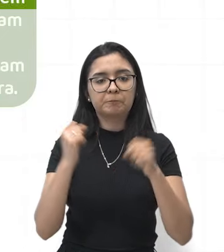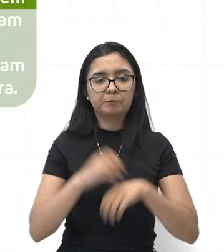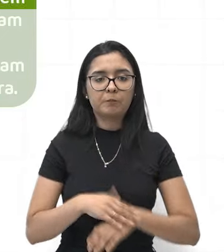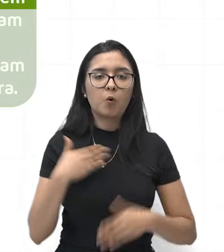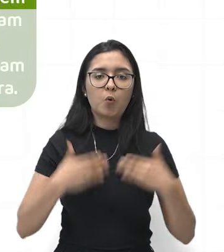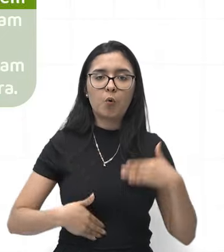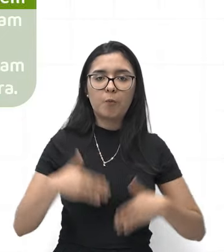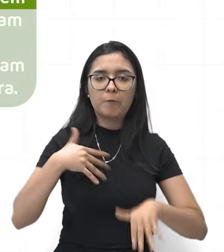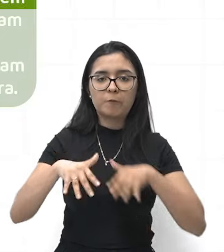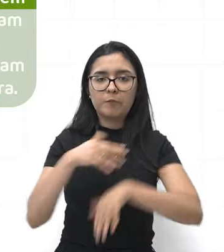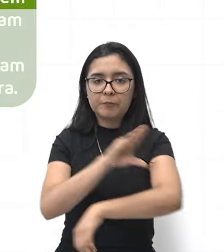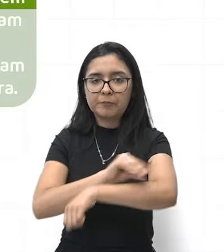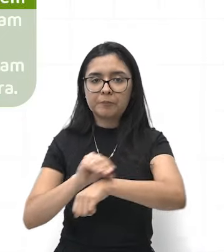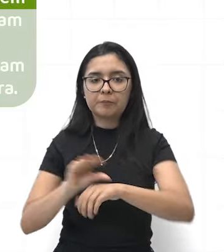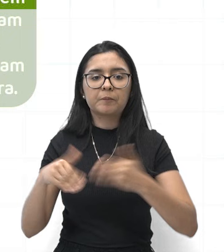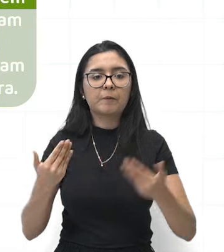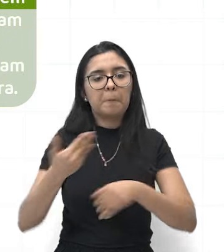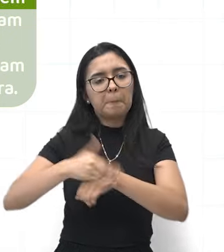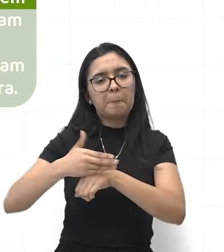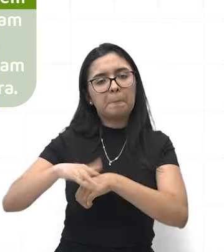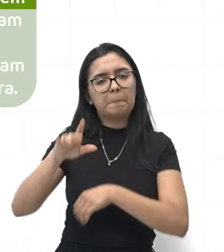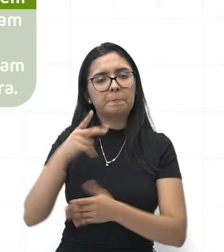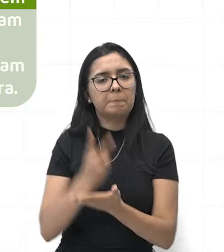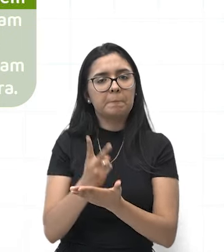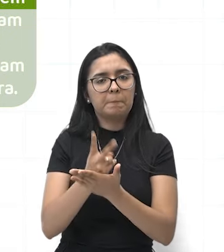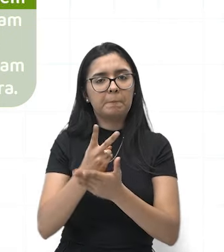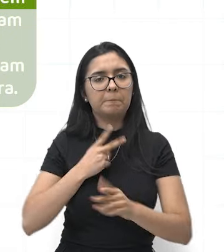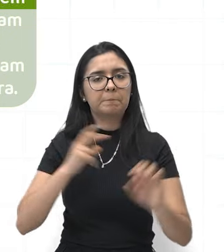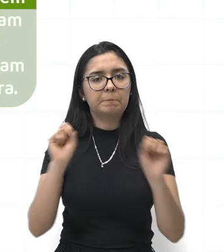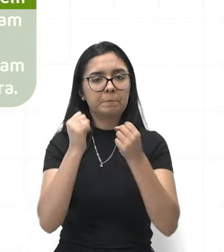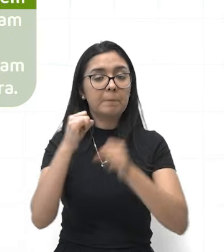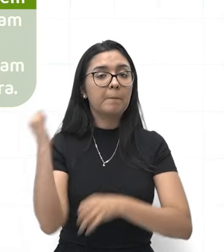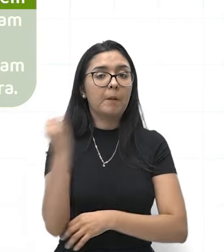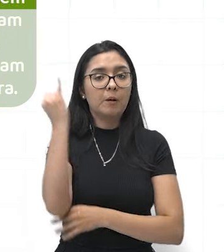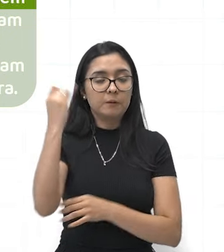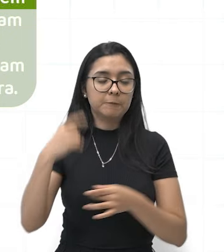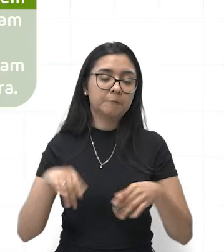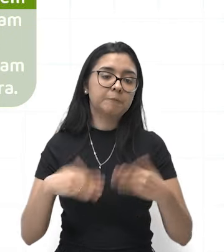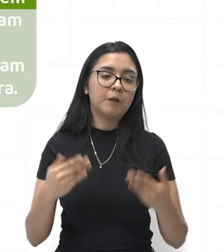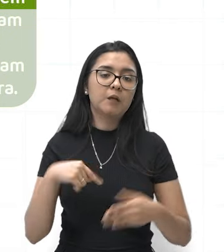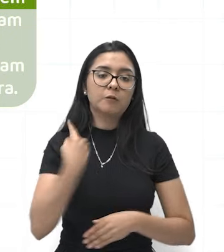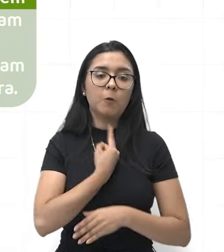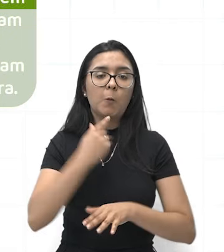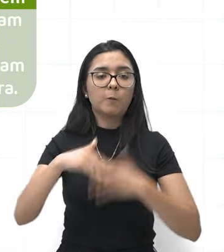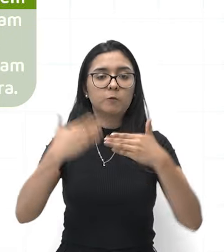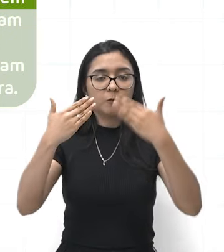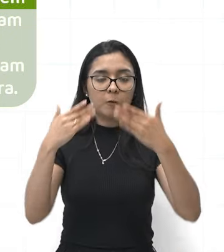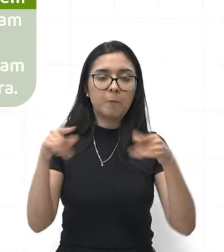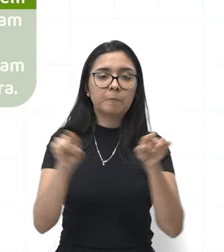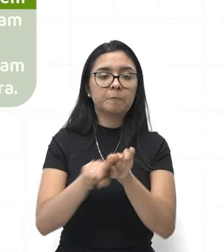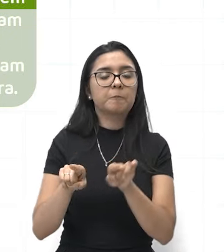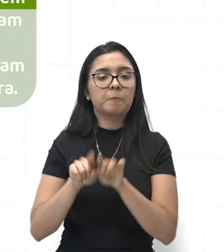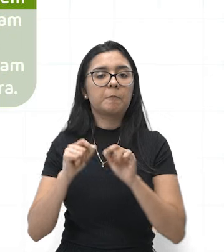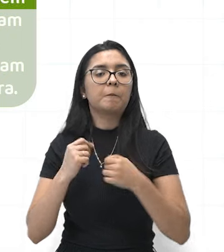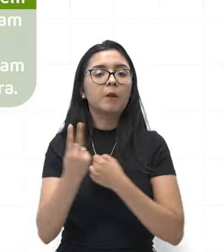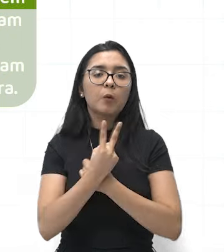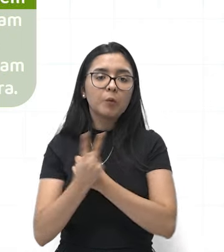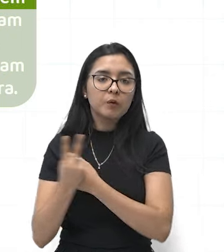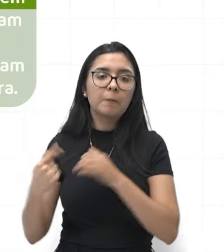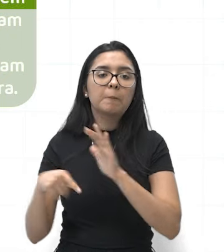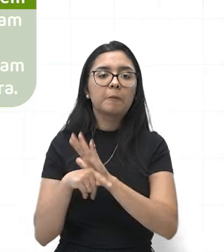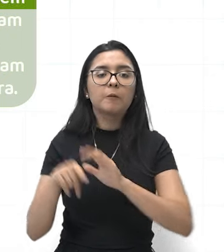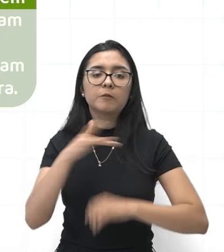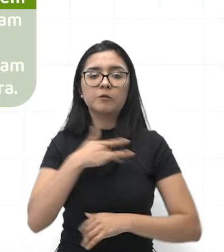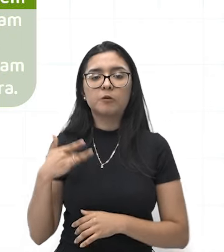física. A prática regular da atividade física é fundamental para o desenvolvimento e manutenção